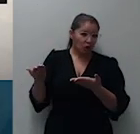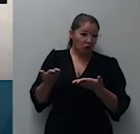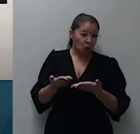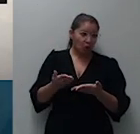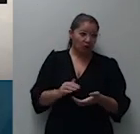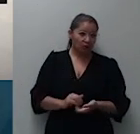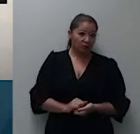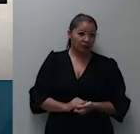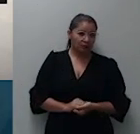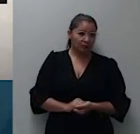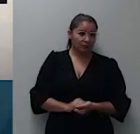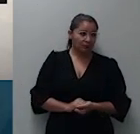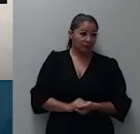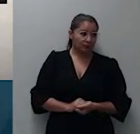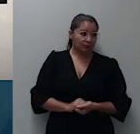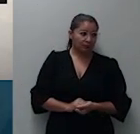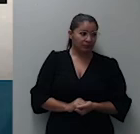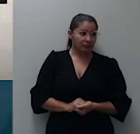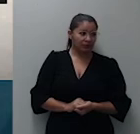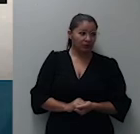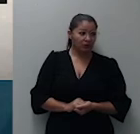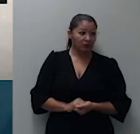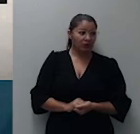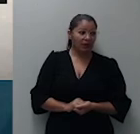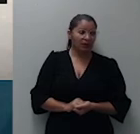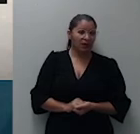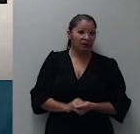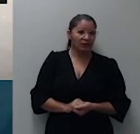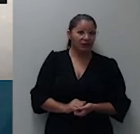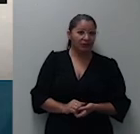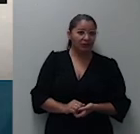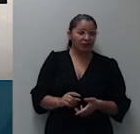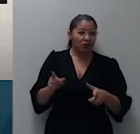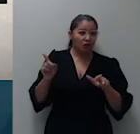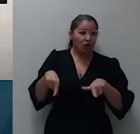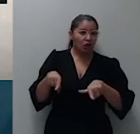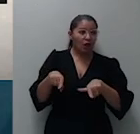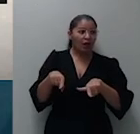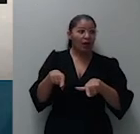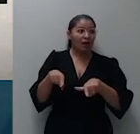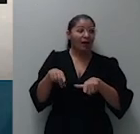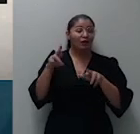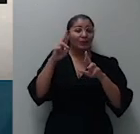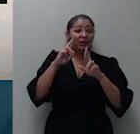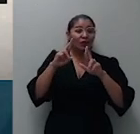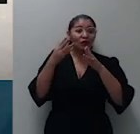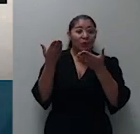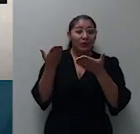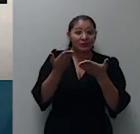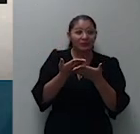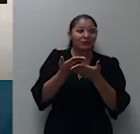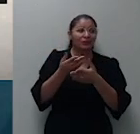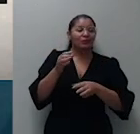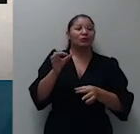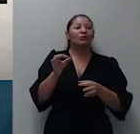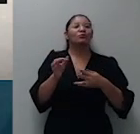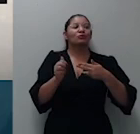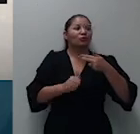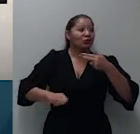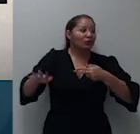conforme o 1689 a despeito disso nos termos da jurisprudência da corte superior